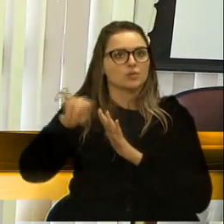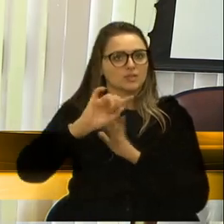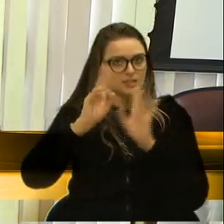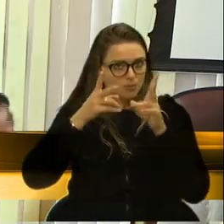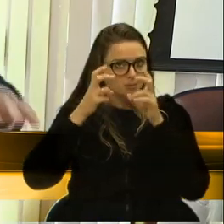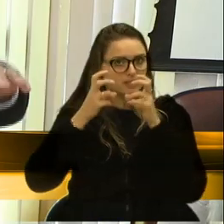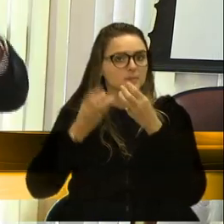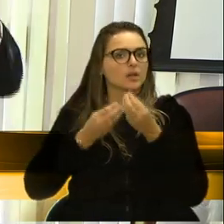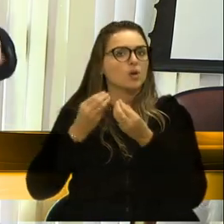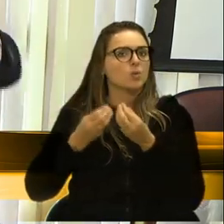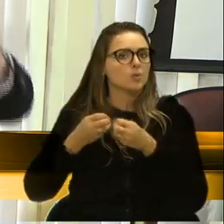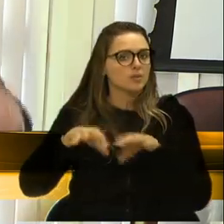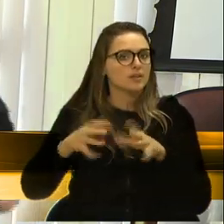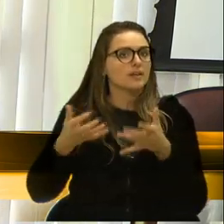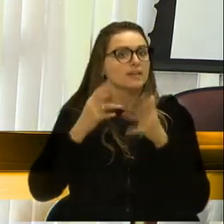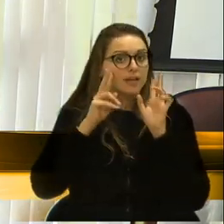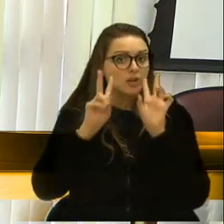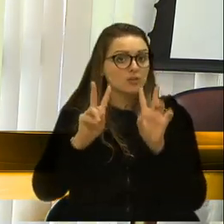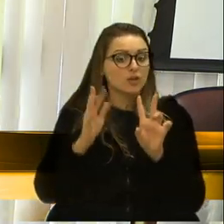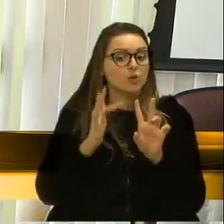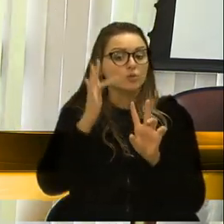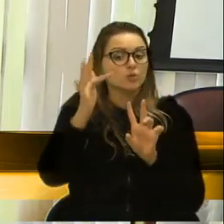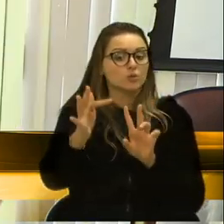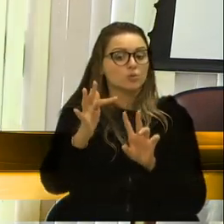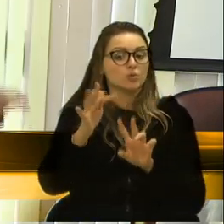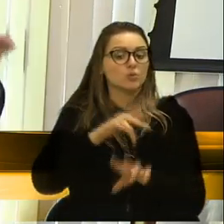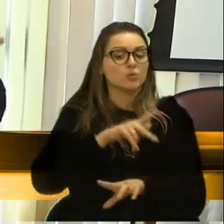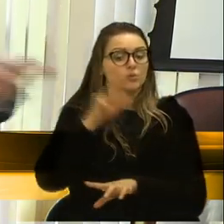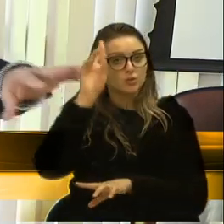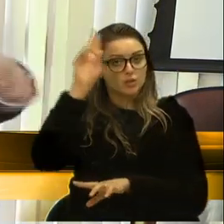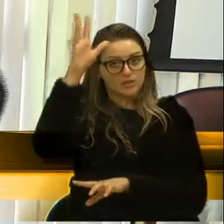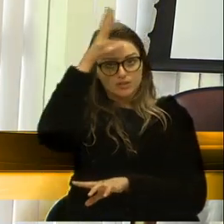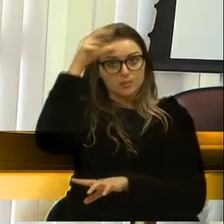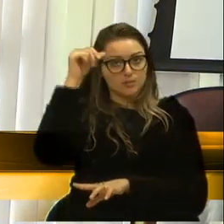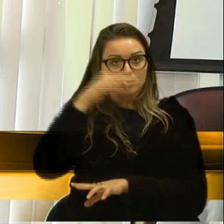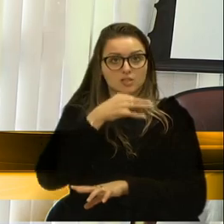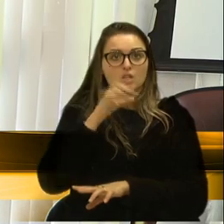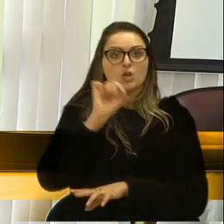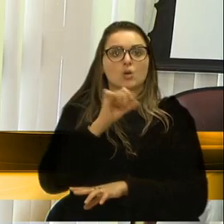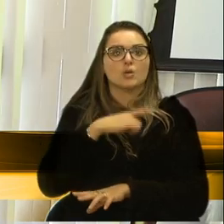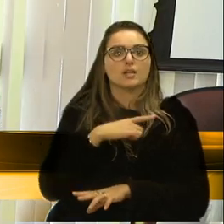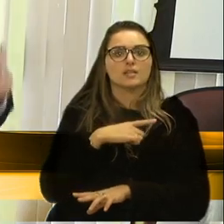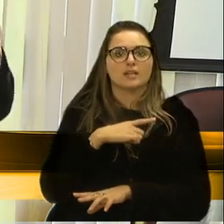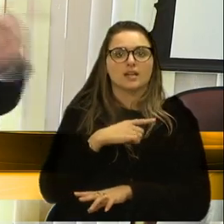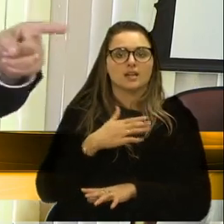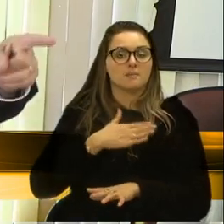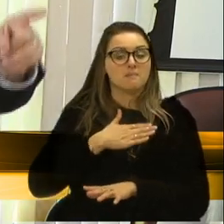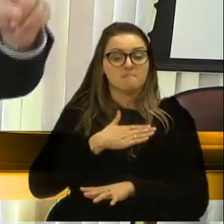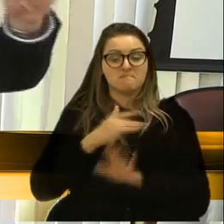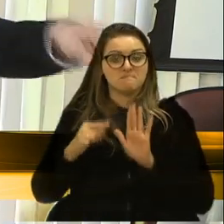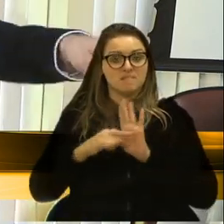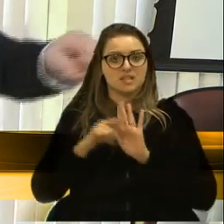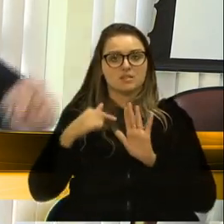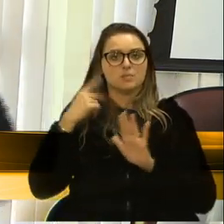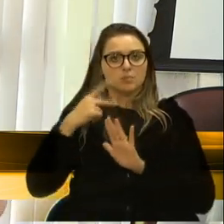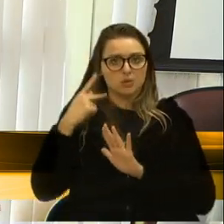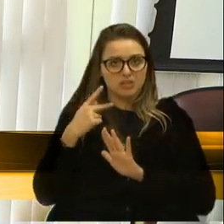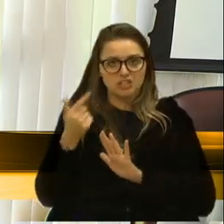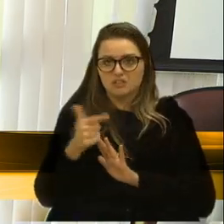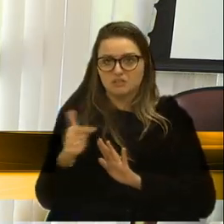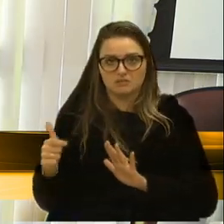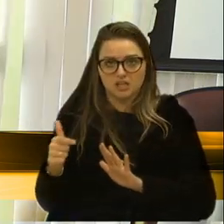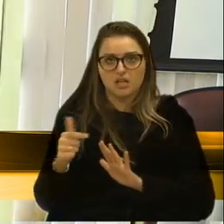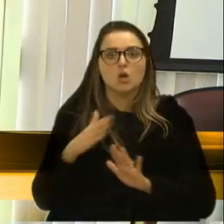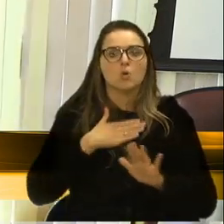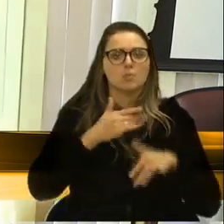o que vai acontecer. Eu quero ver o futuro, o prefeito Caxias, como é que vai ficar. O que menos tem dessa pessoa é politicagem. Trabalho, sim, foi o que me botou aqui